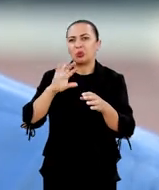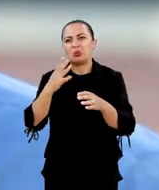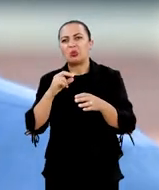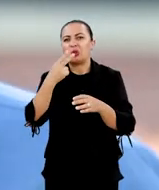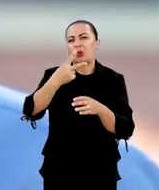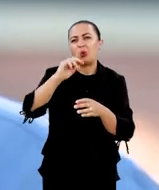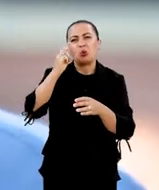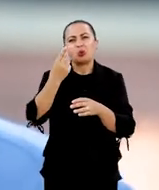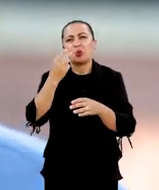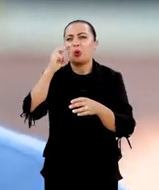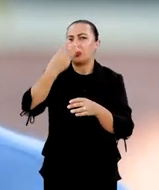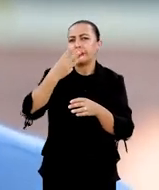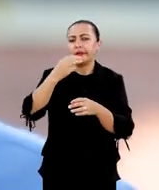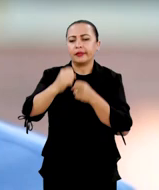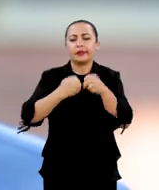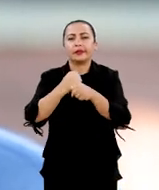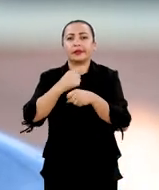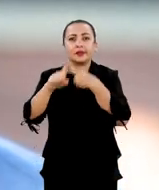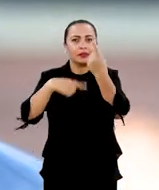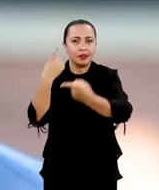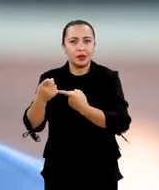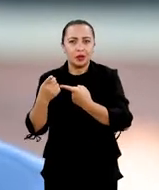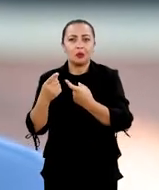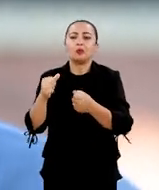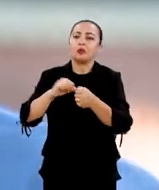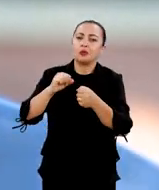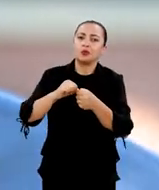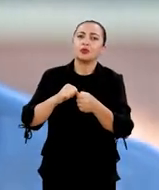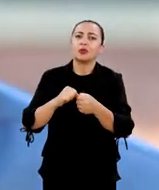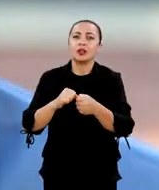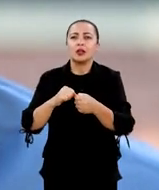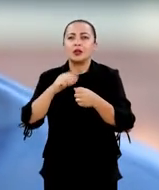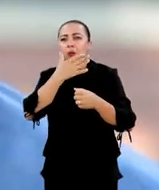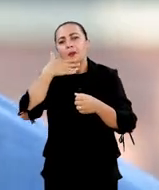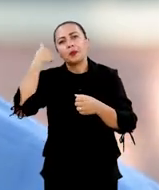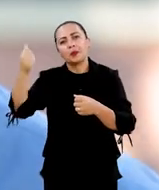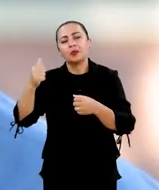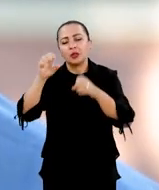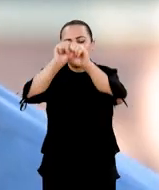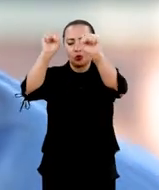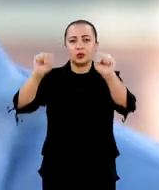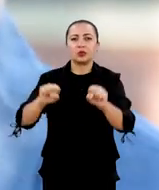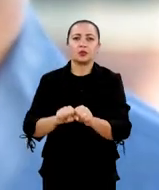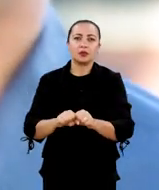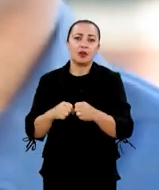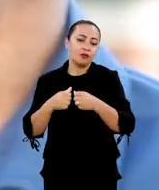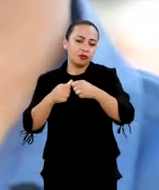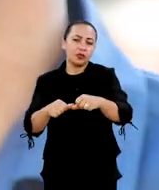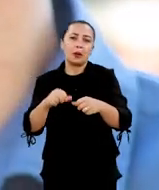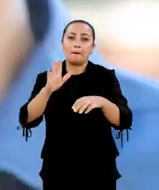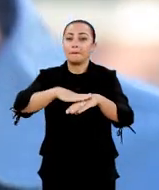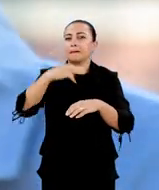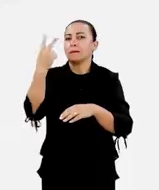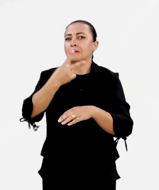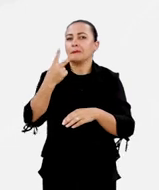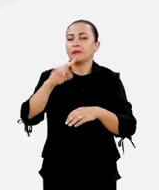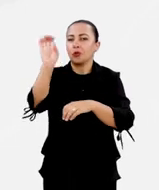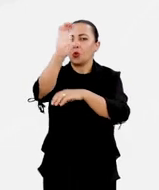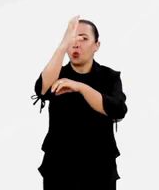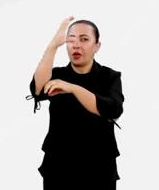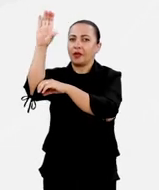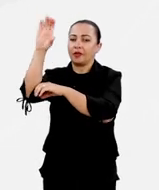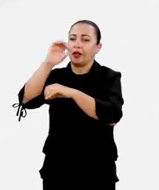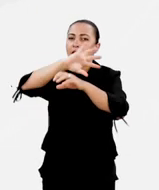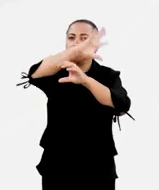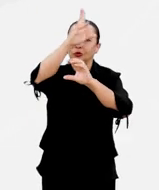Funcionamos por uns dois ou três anos com este radar e logo depois foi feito um upgrade neste sistema. Então, foram instalados mais